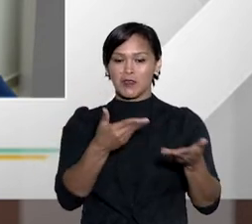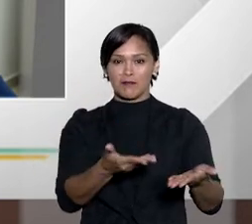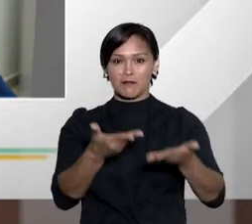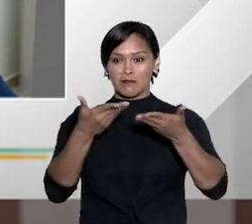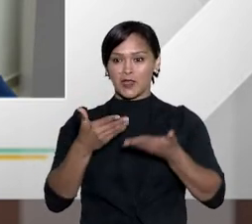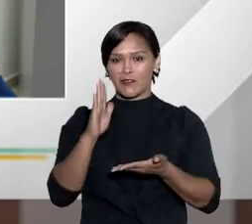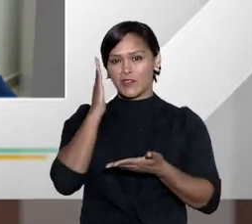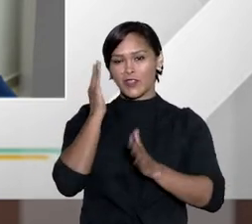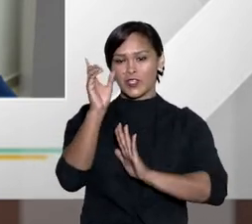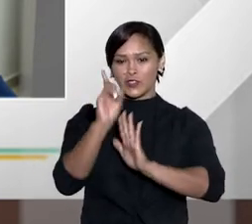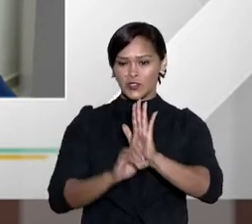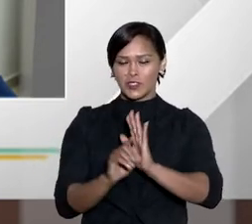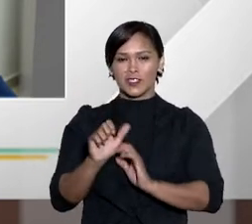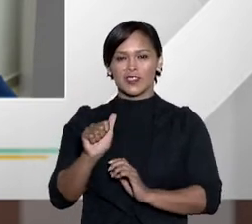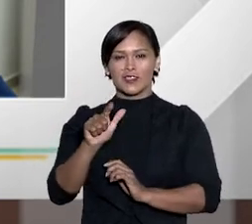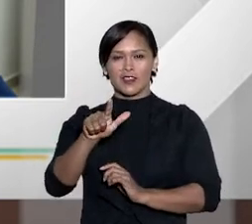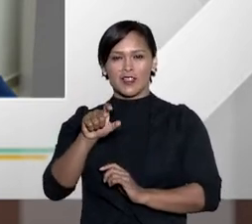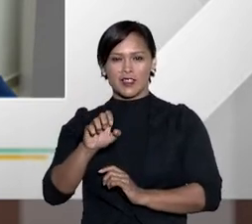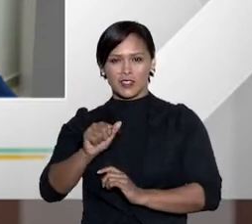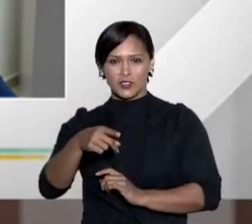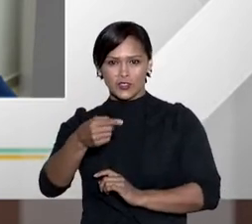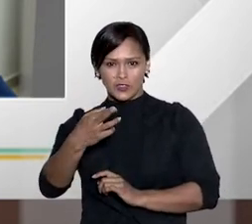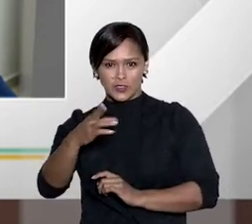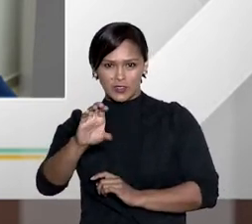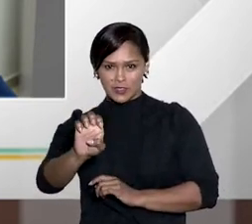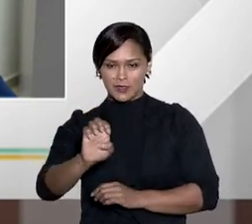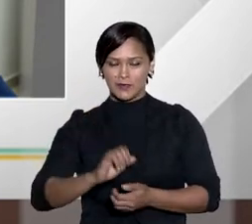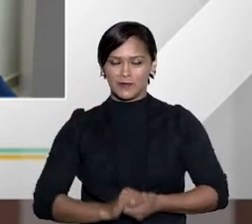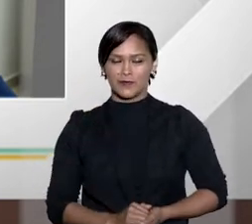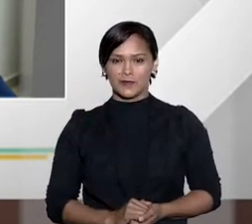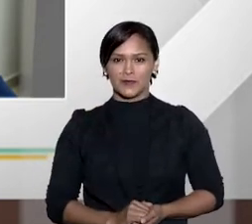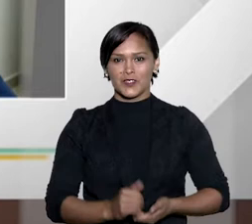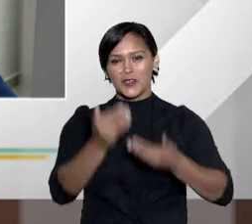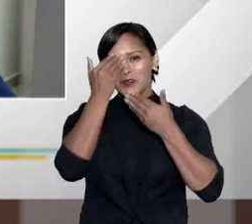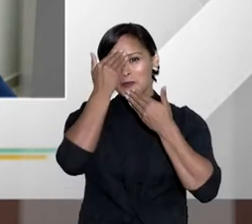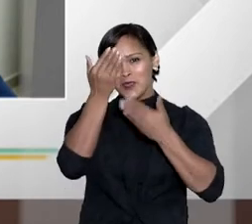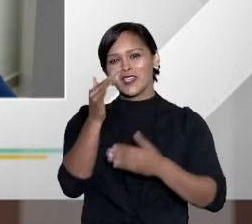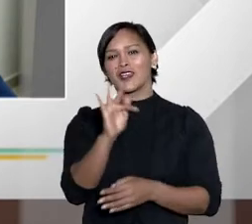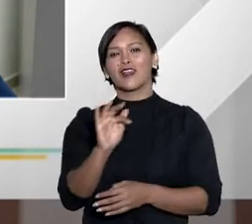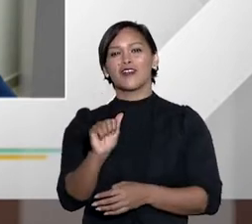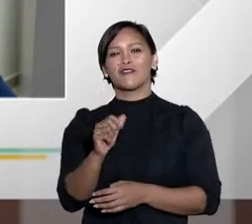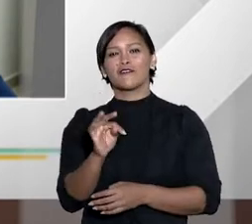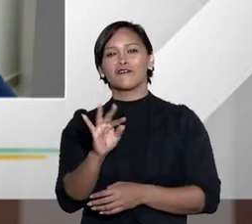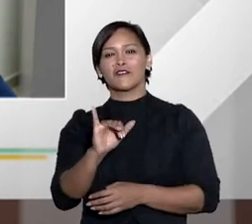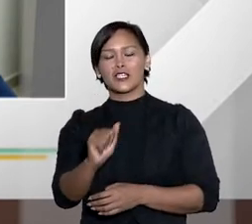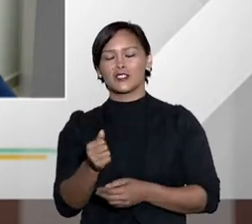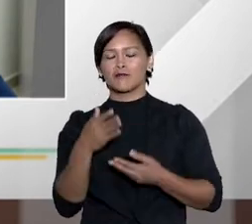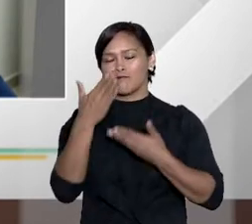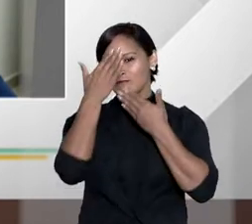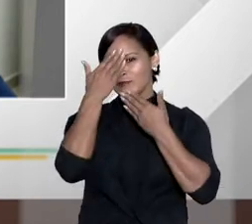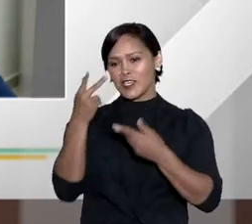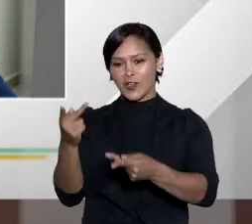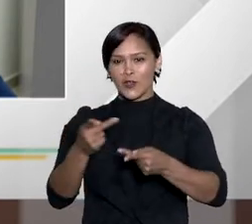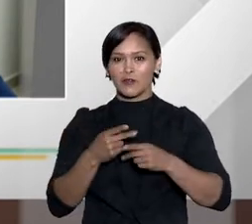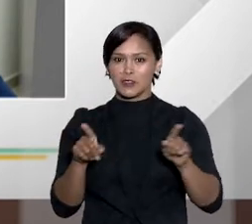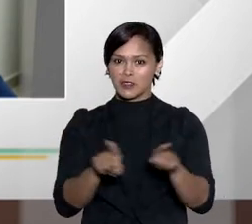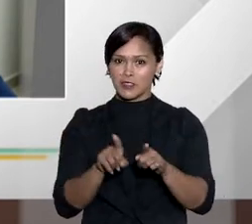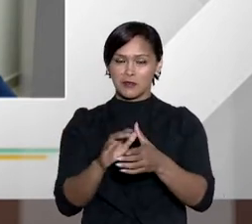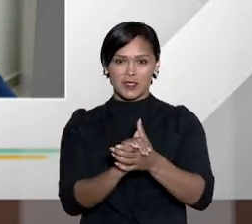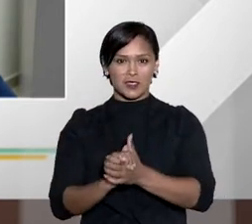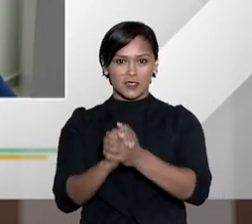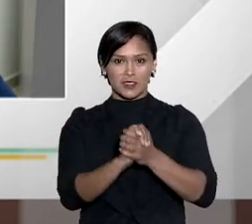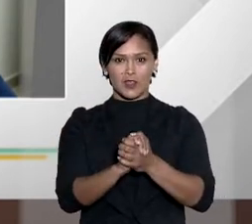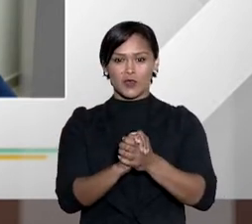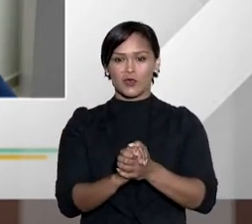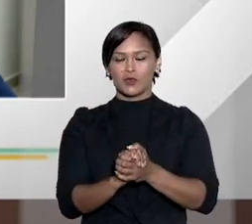Entender Direito, doutor Alexandre Schine. Obrigado, Fátima. Agradeço o convite e saúdo, doutor